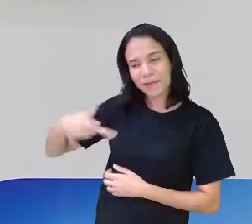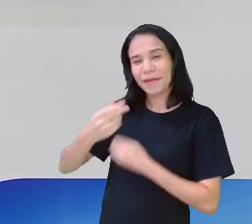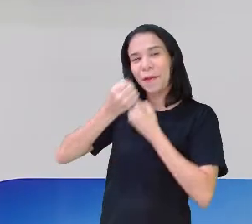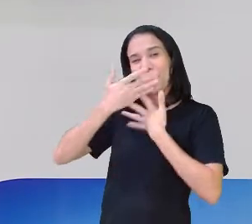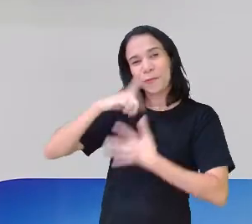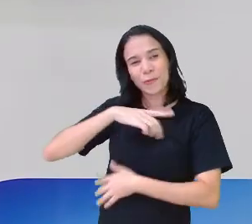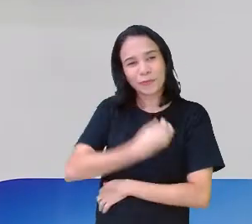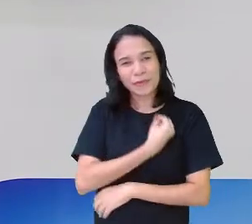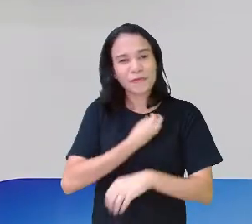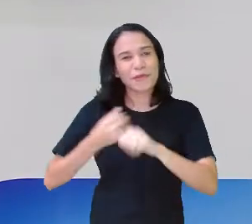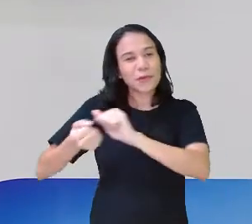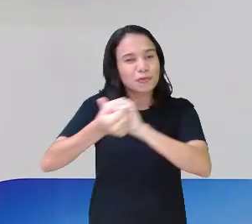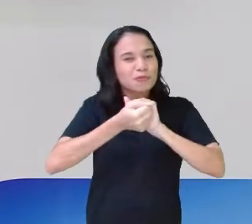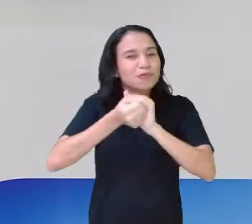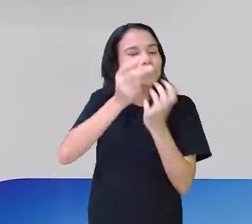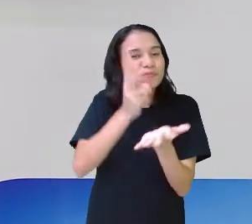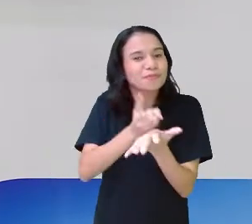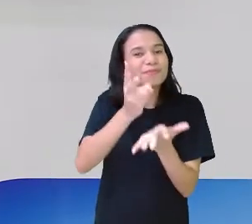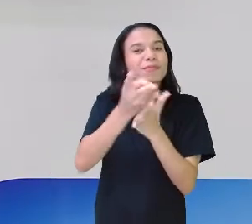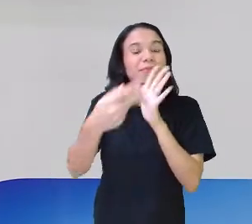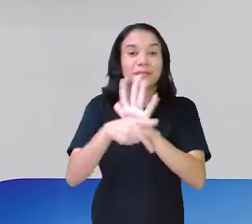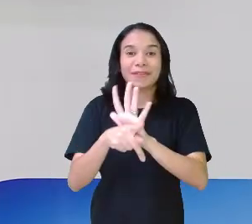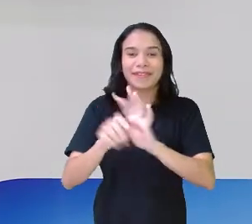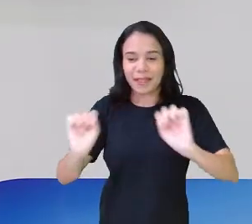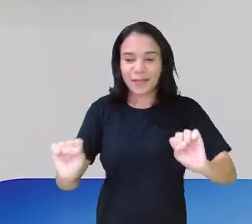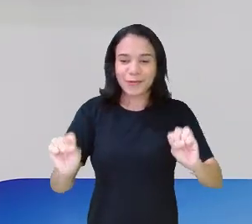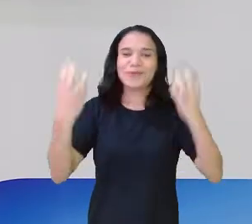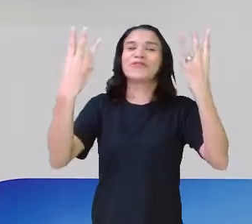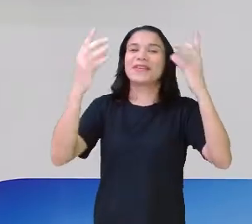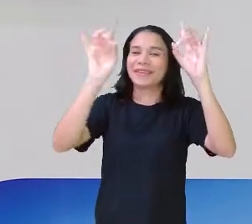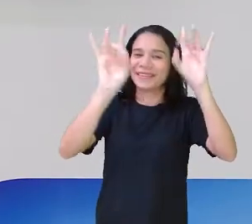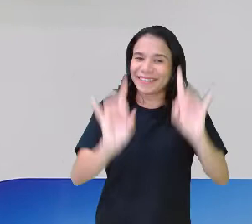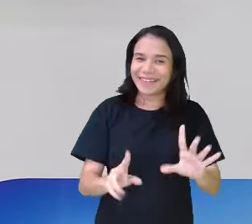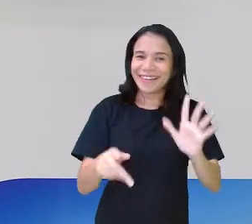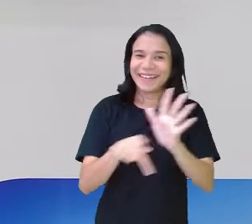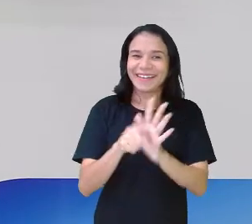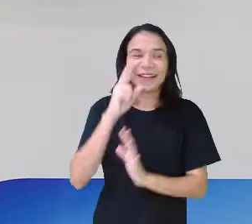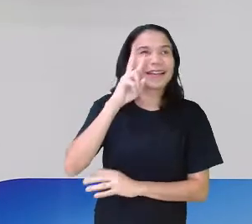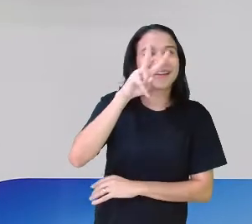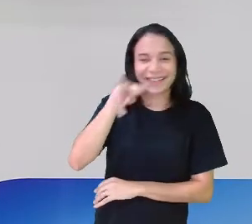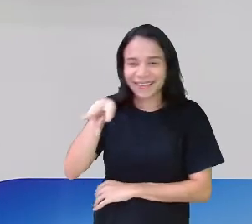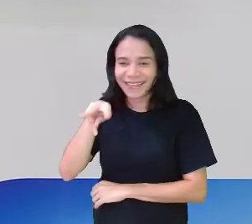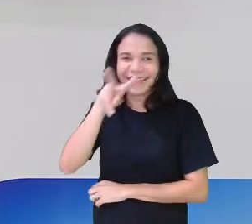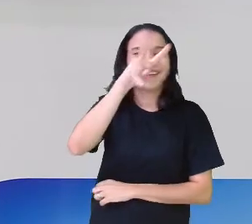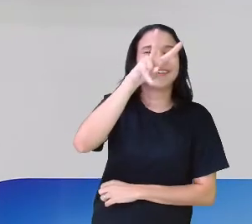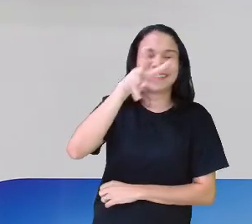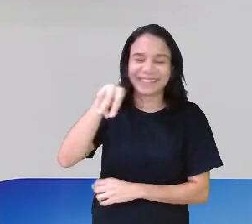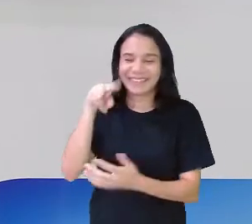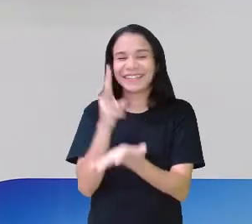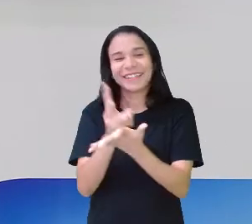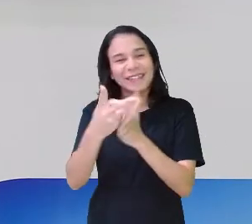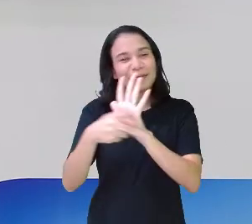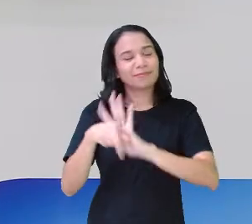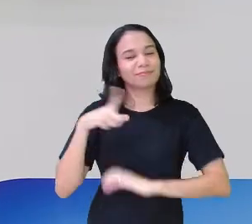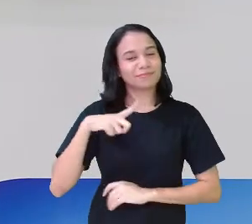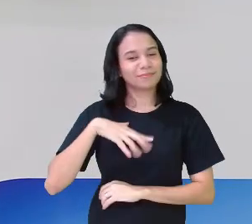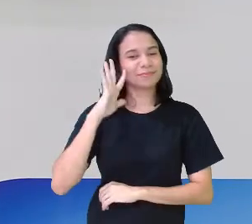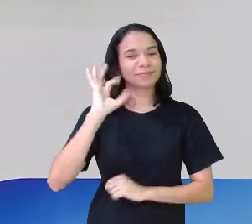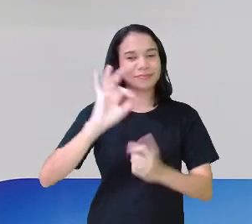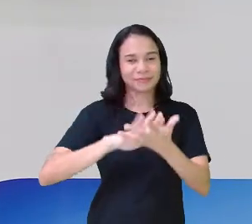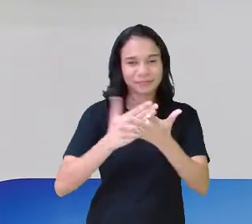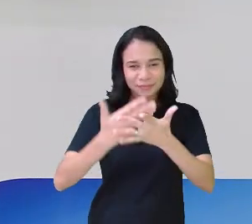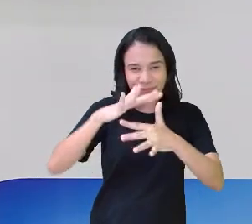demais ter você aqui com a gente, sempre. Você dá um show à parte, né? Um olho na câmera, um olho em Maria, como sempre aí, arrasando a